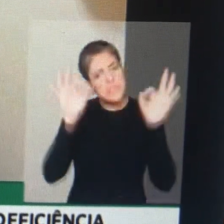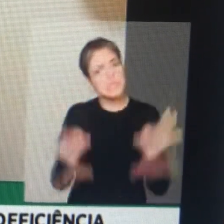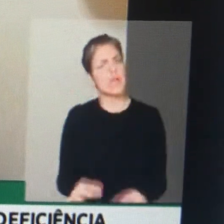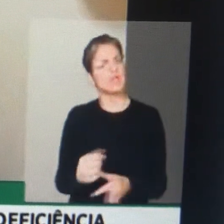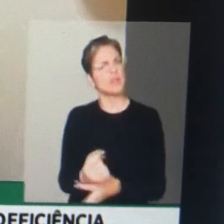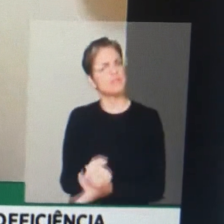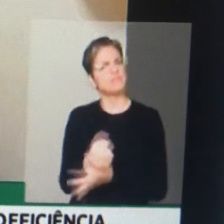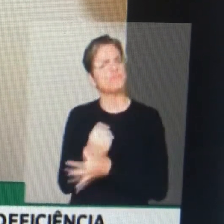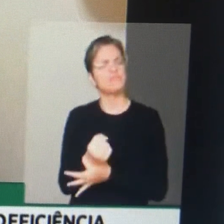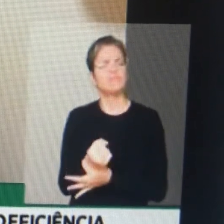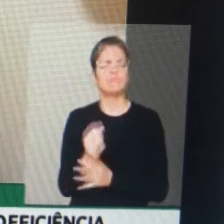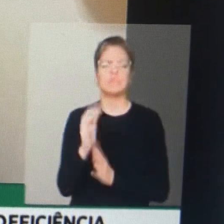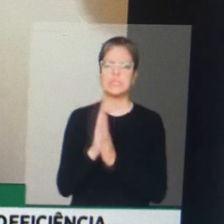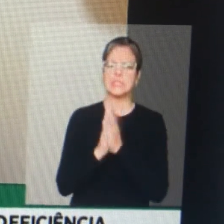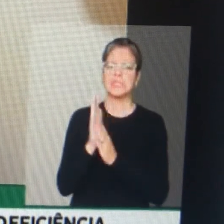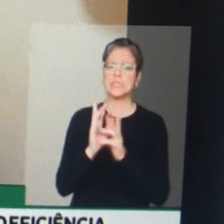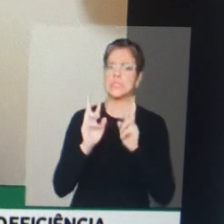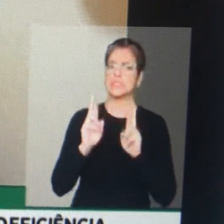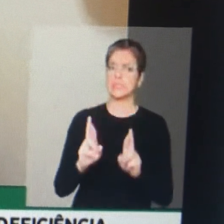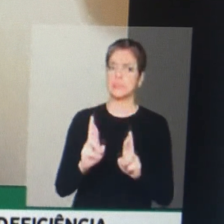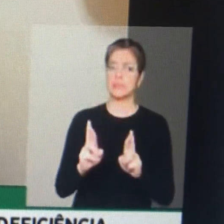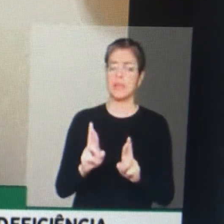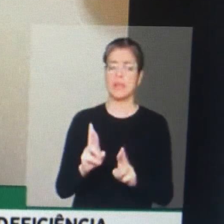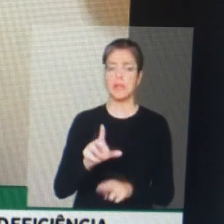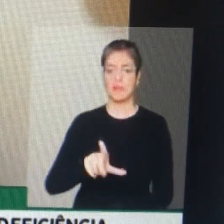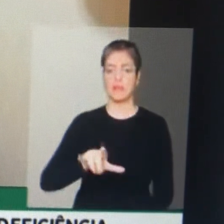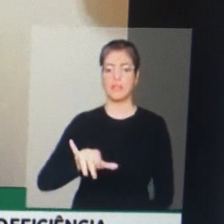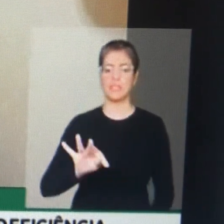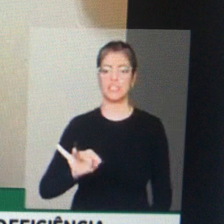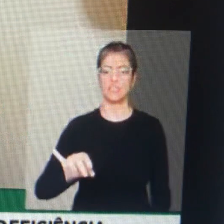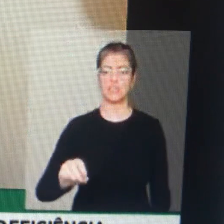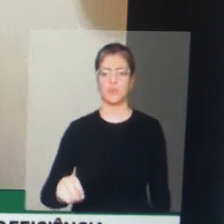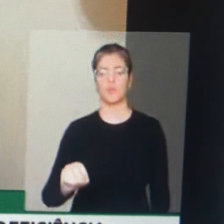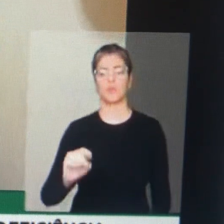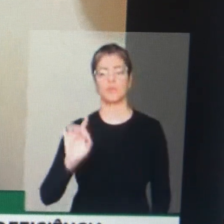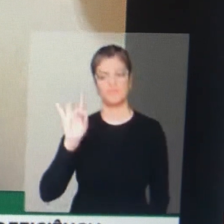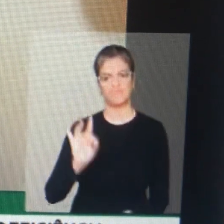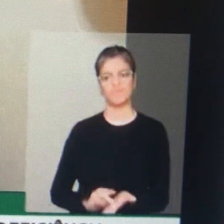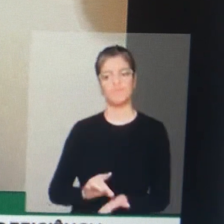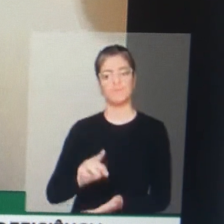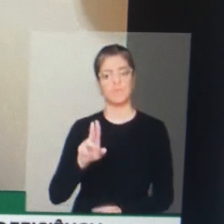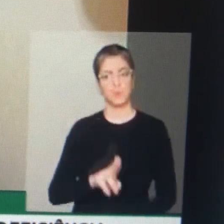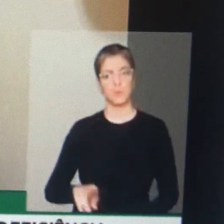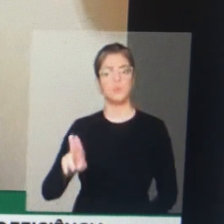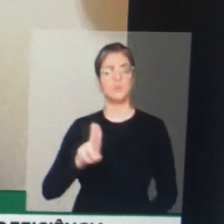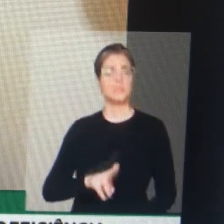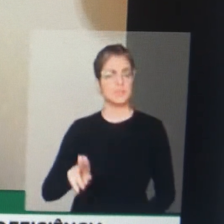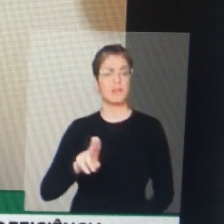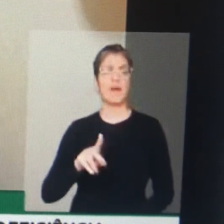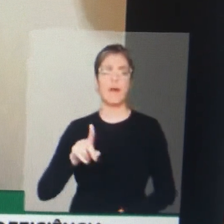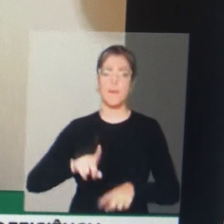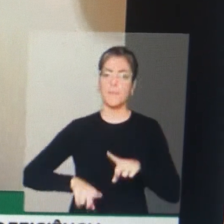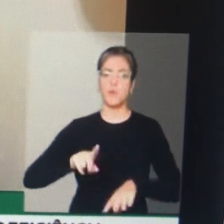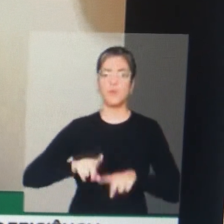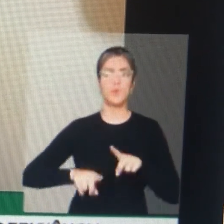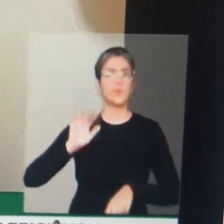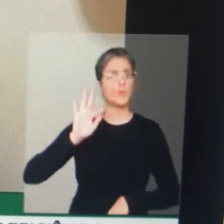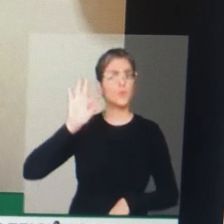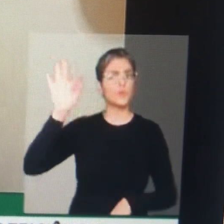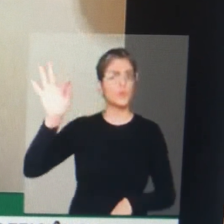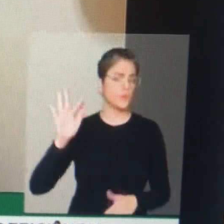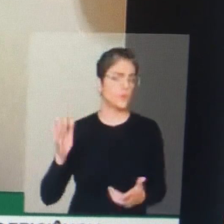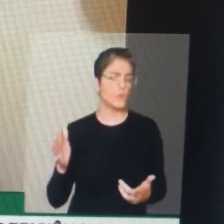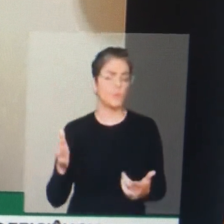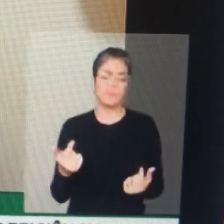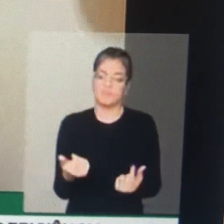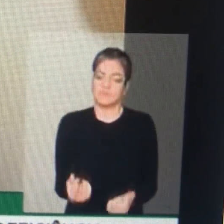mas a expectativa é muito grande de que o lítio se transforme em um produto que vem ser o Vale